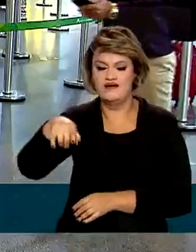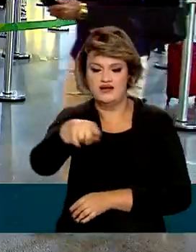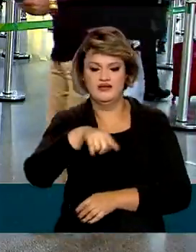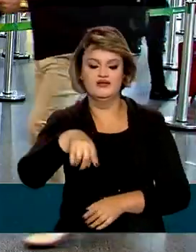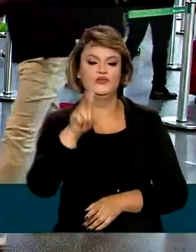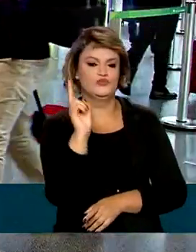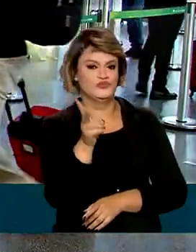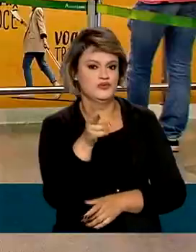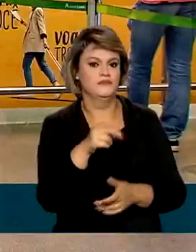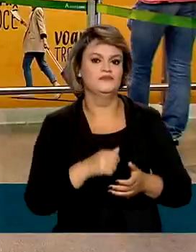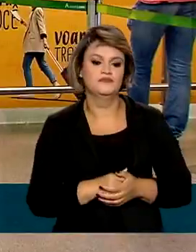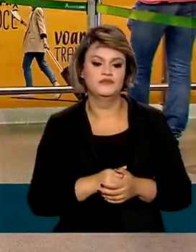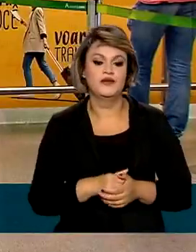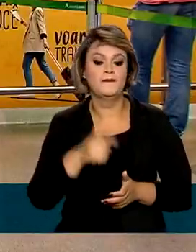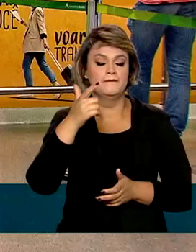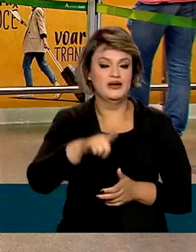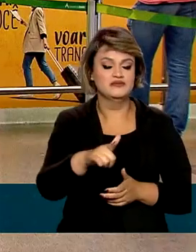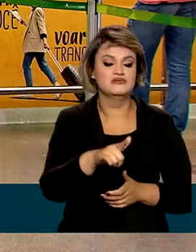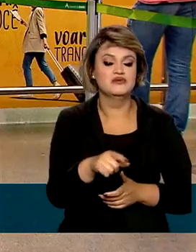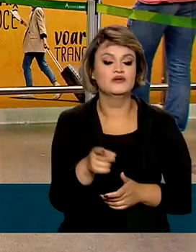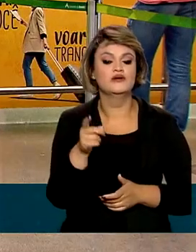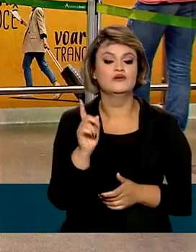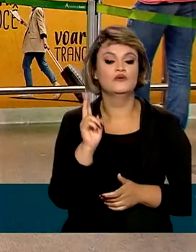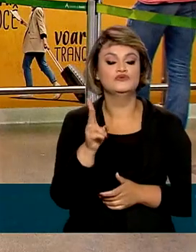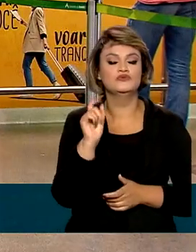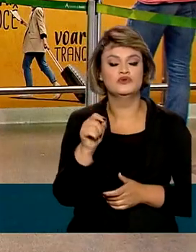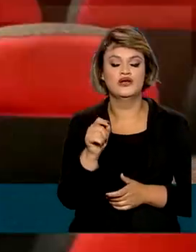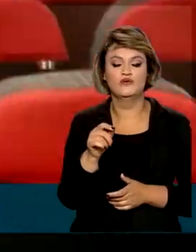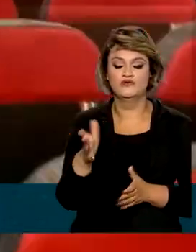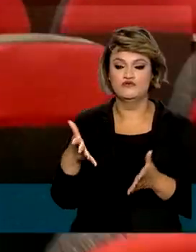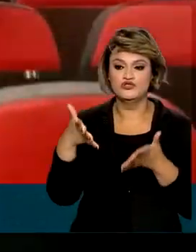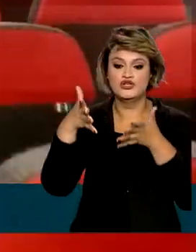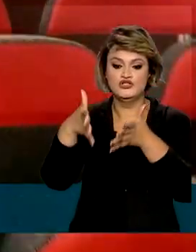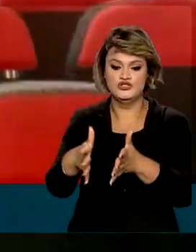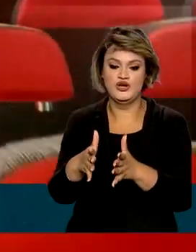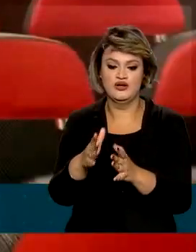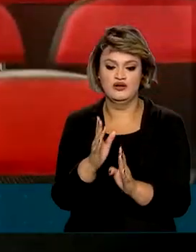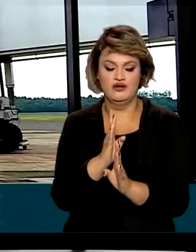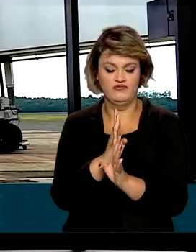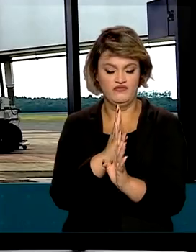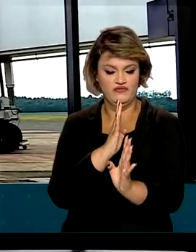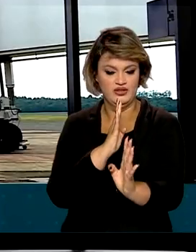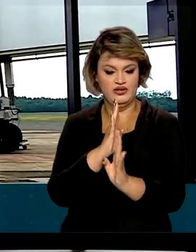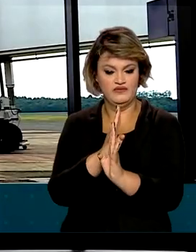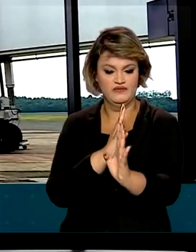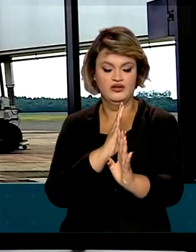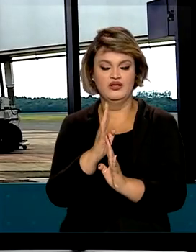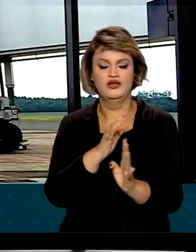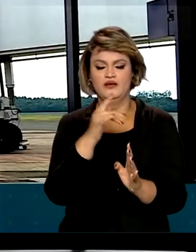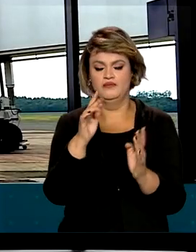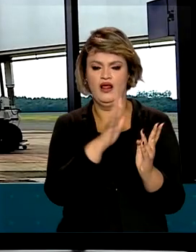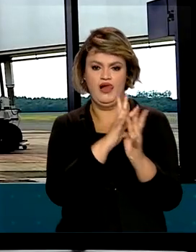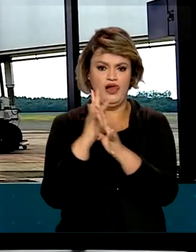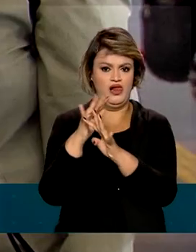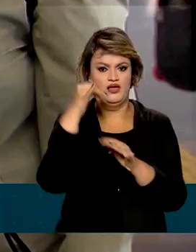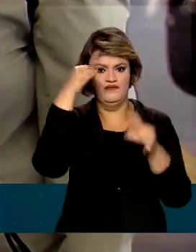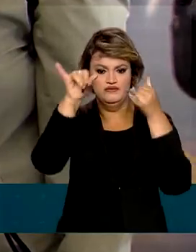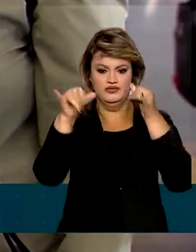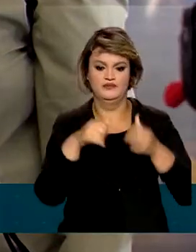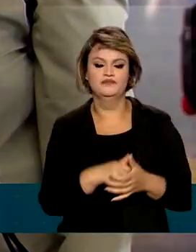dos aeroportos. Também foi mantido o desembarque, fileira por fileira, para não gerar aglomeração.